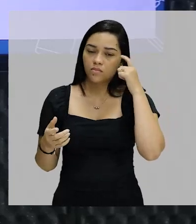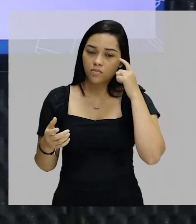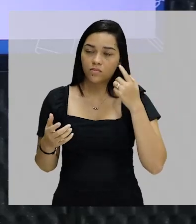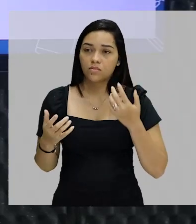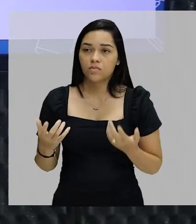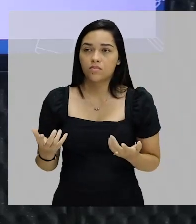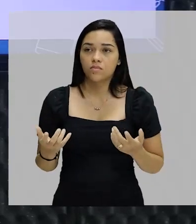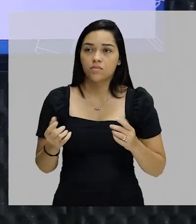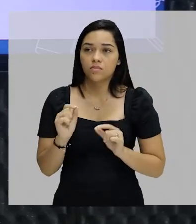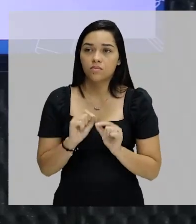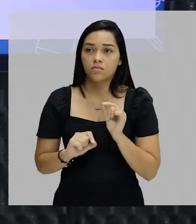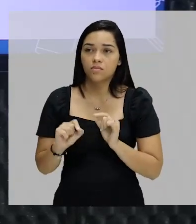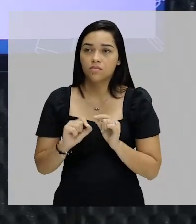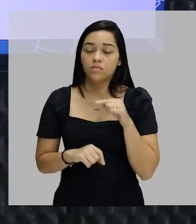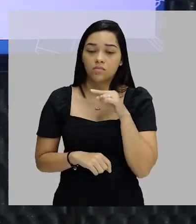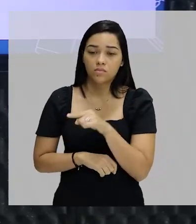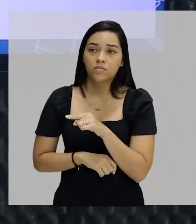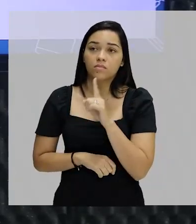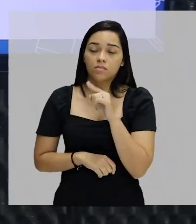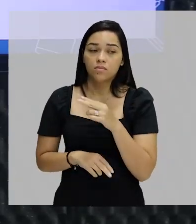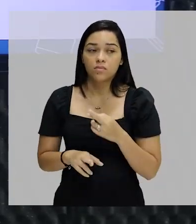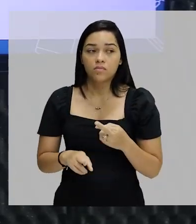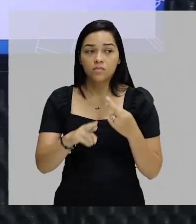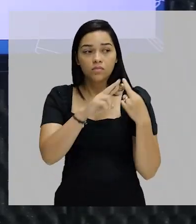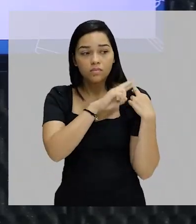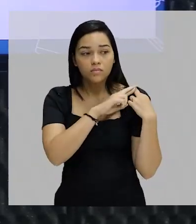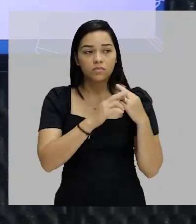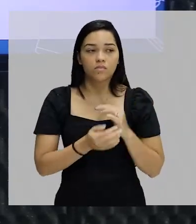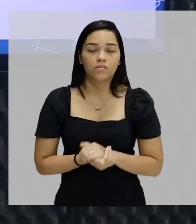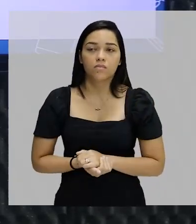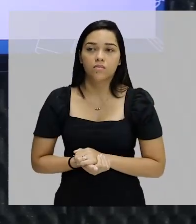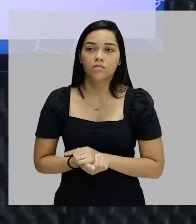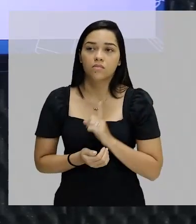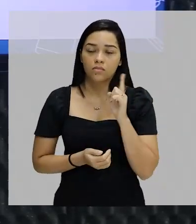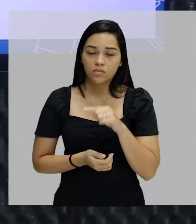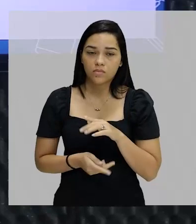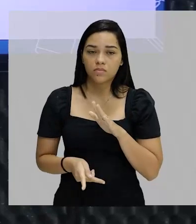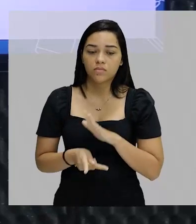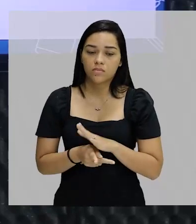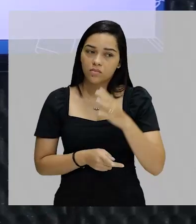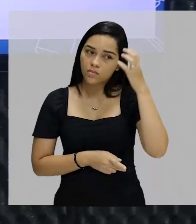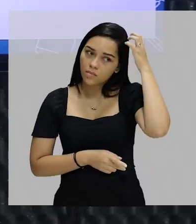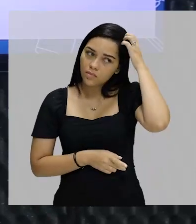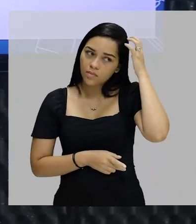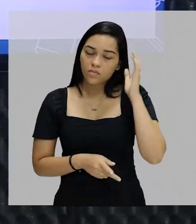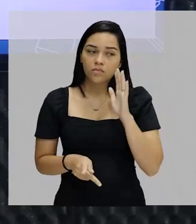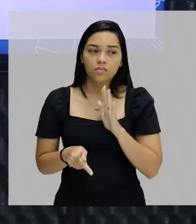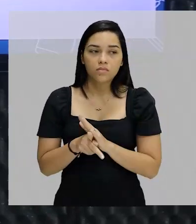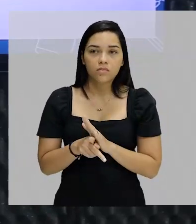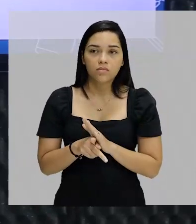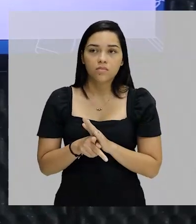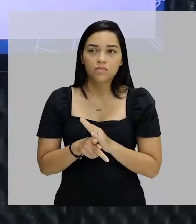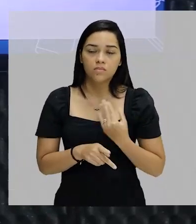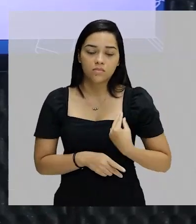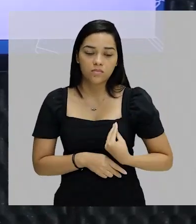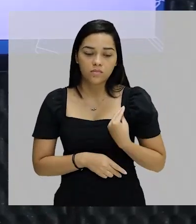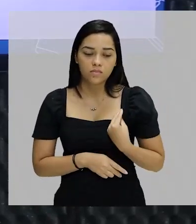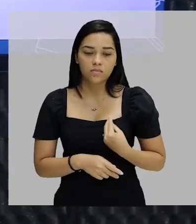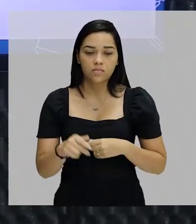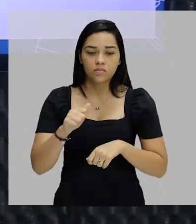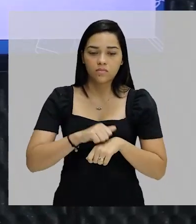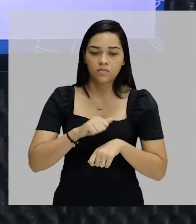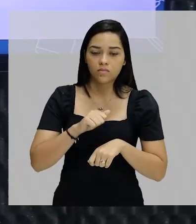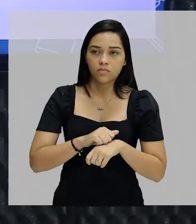pobre passa a ser algo que ele mesmo é responsabilizado, que ele mesmo é culpado da sua própria condição de pobreza.